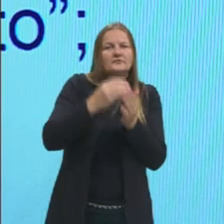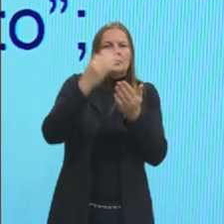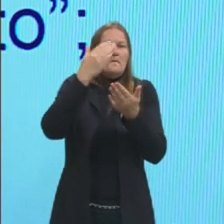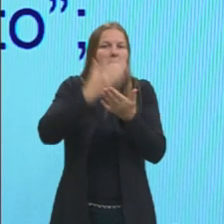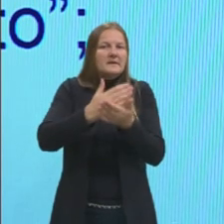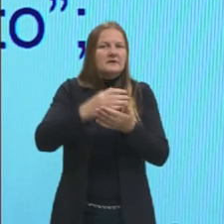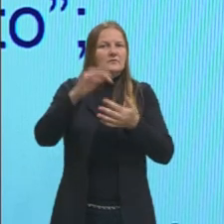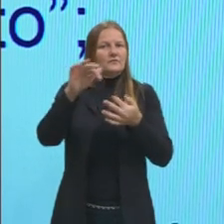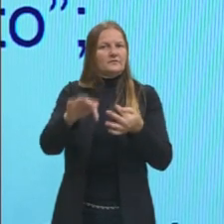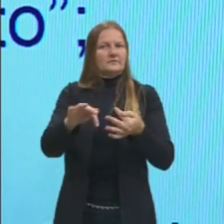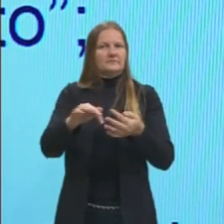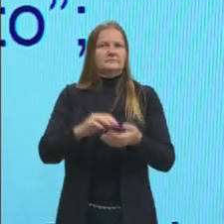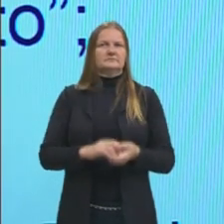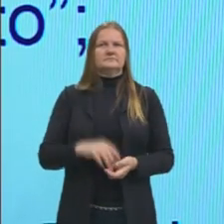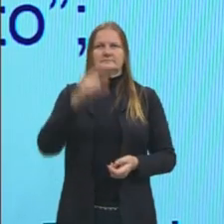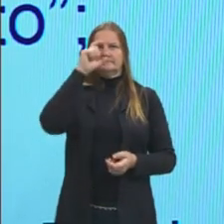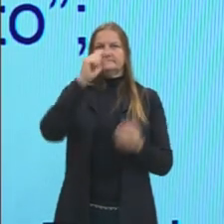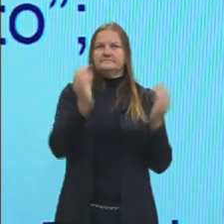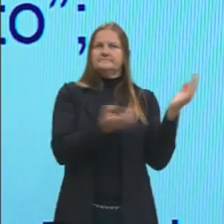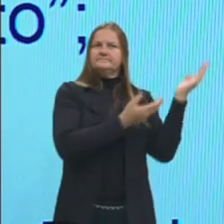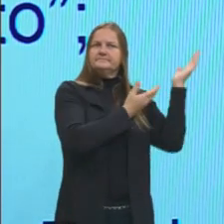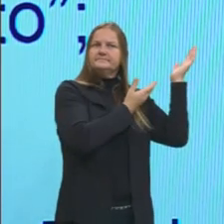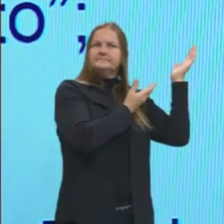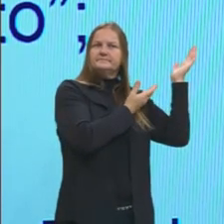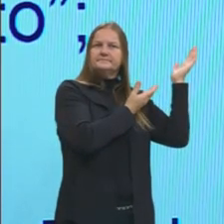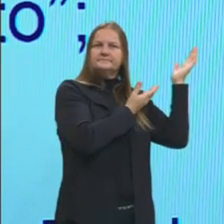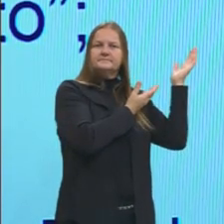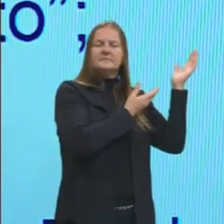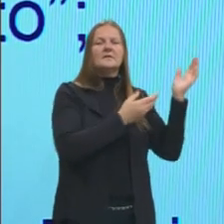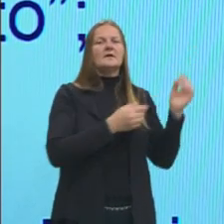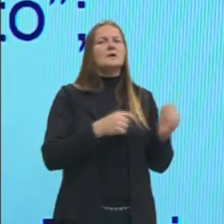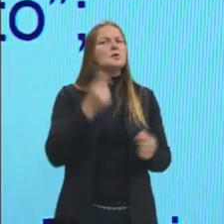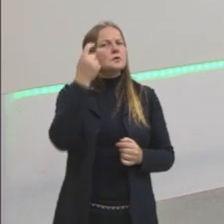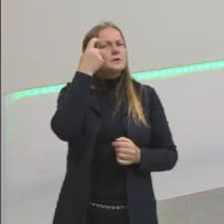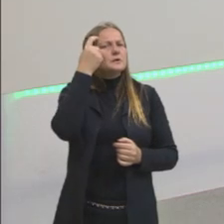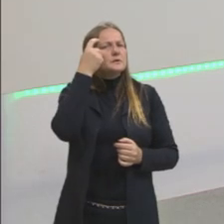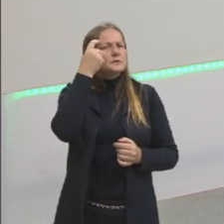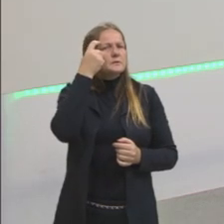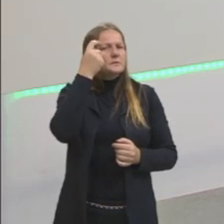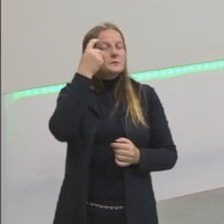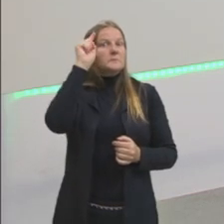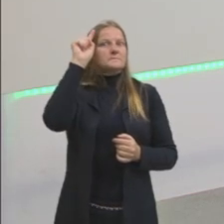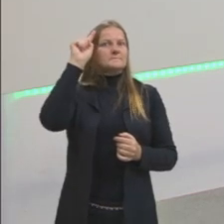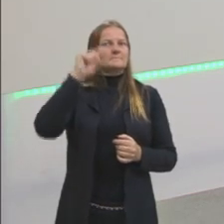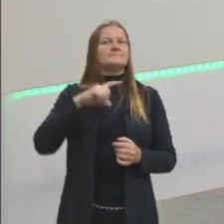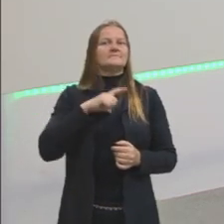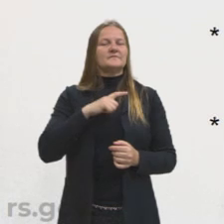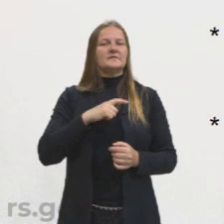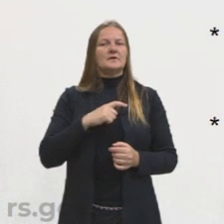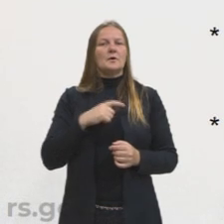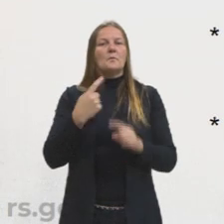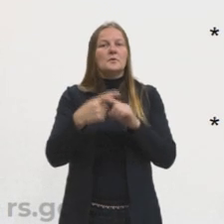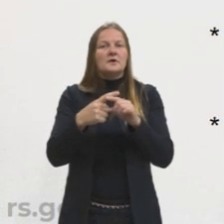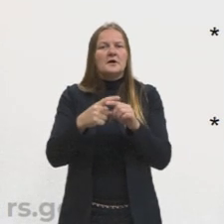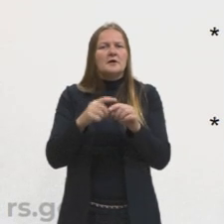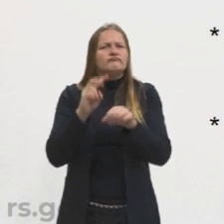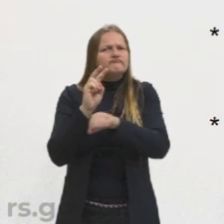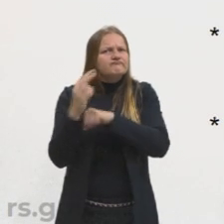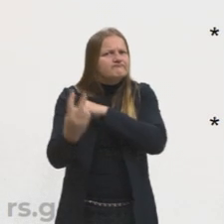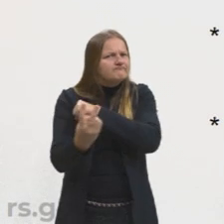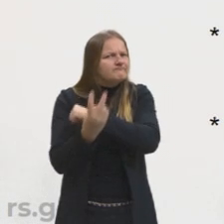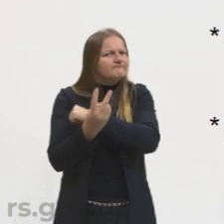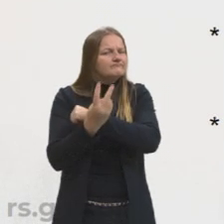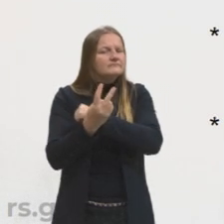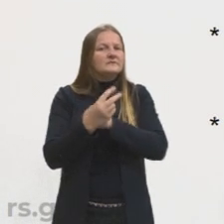o René Descartes. Ele é cauteloso com essas ideias, como nós falamos, estávamos no período da Inquisição, saindo da Idade